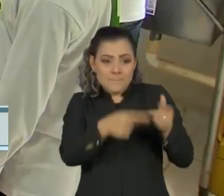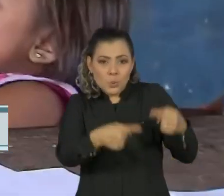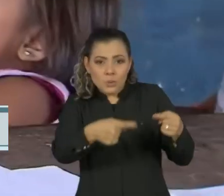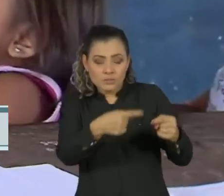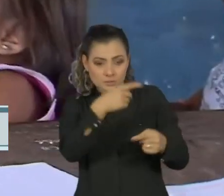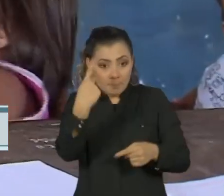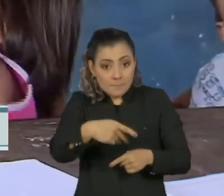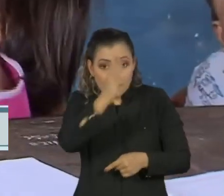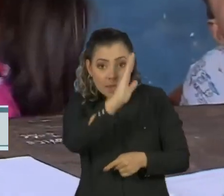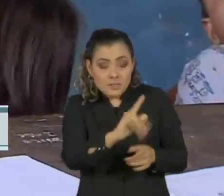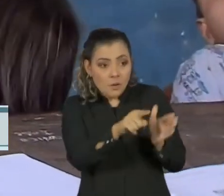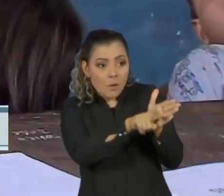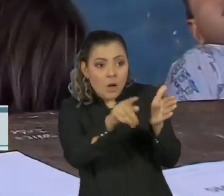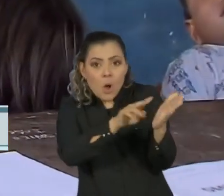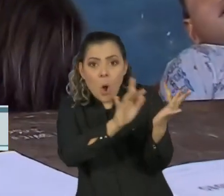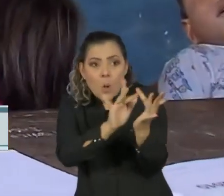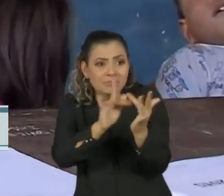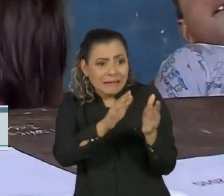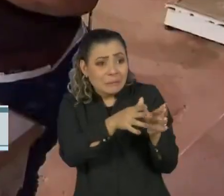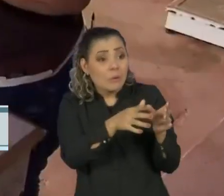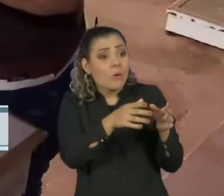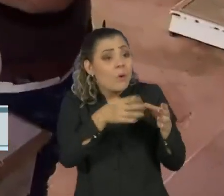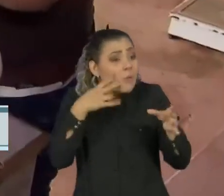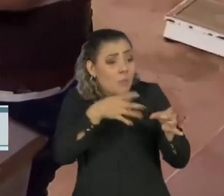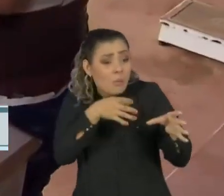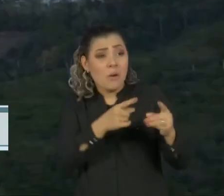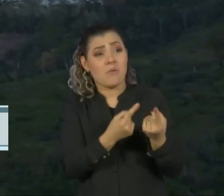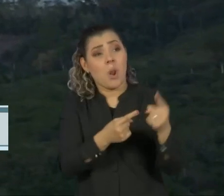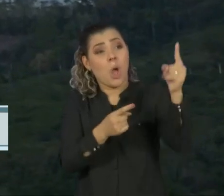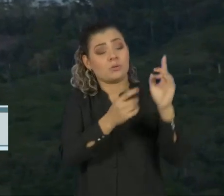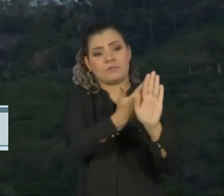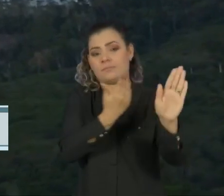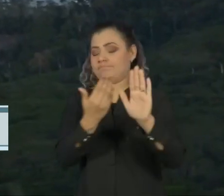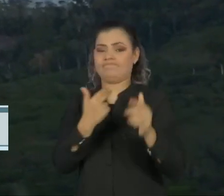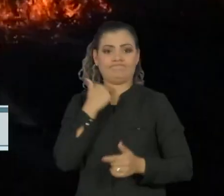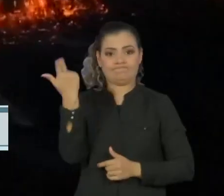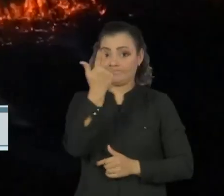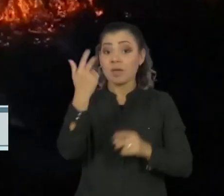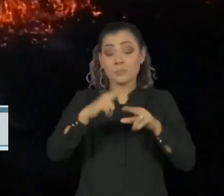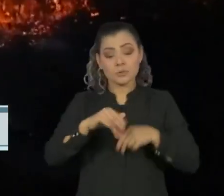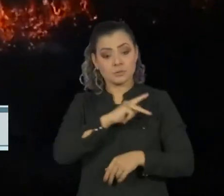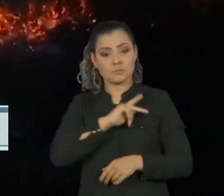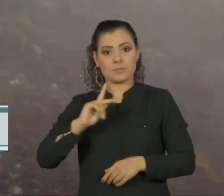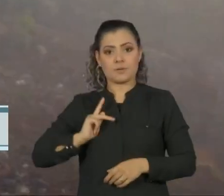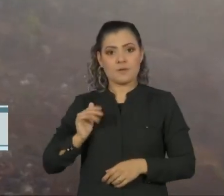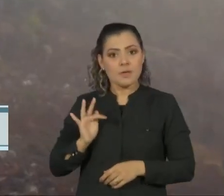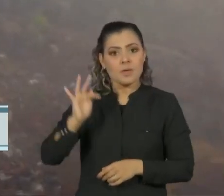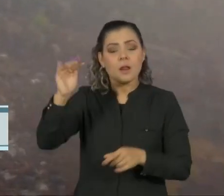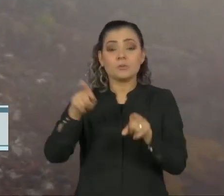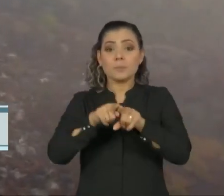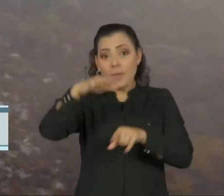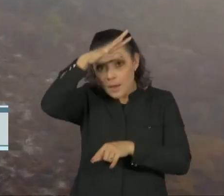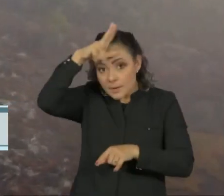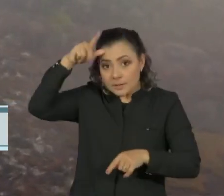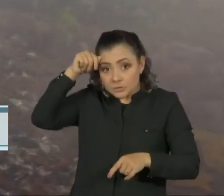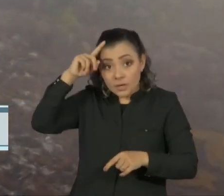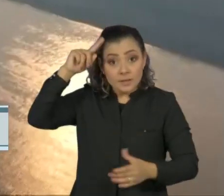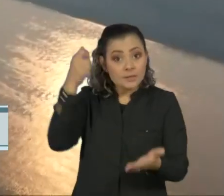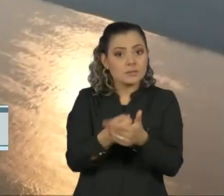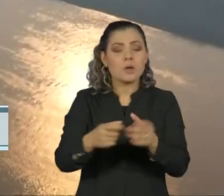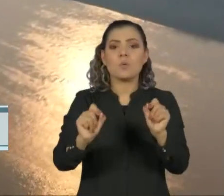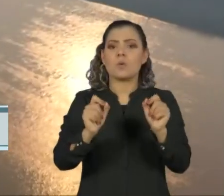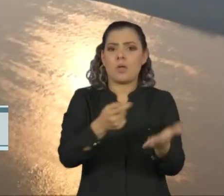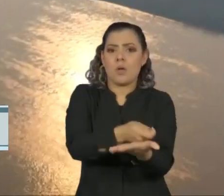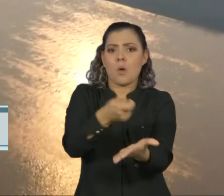forçar o contato com povos em isolamento voluntário. Também a pedido do Ministério Público Federal, a Justiça do Amazonas publicou uma decisão que